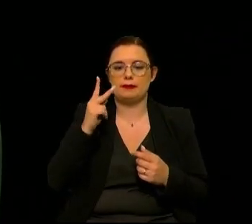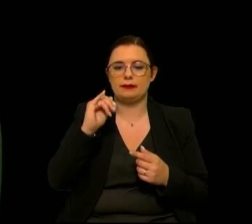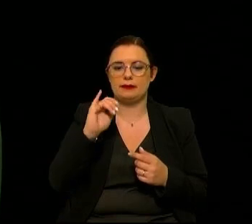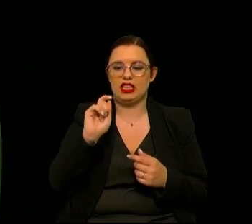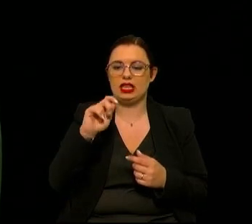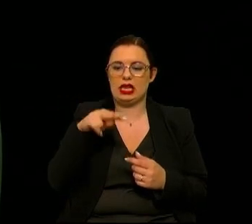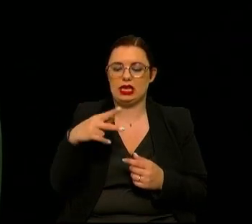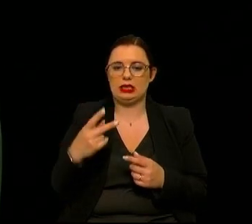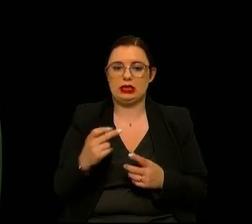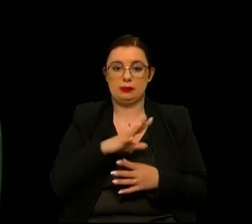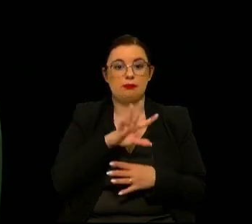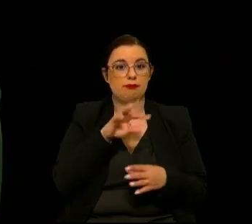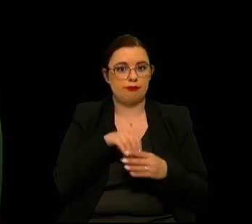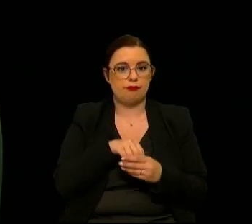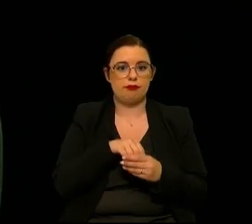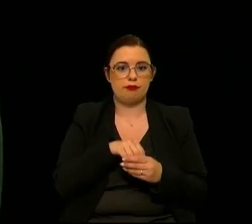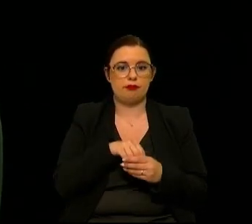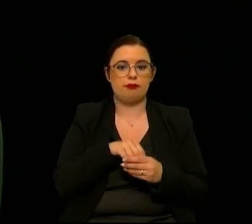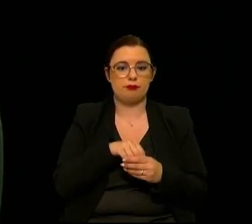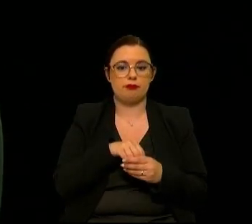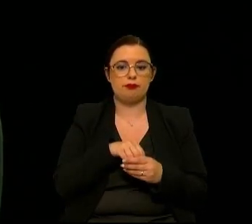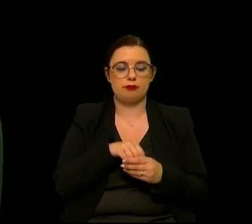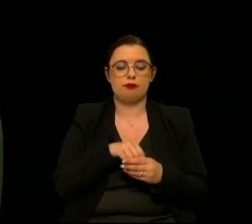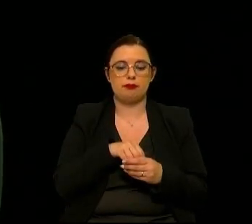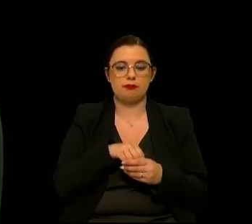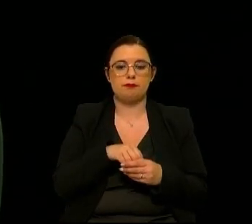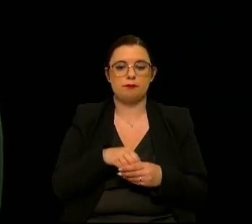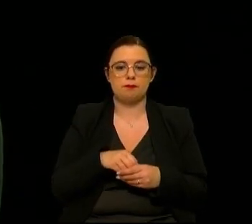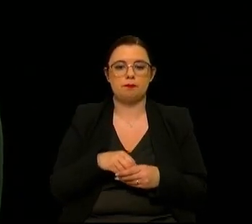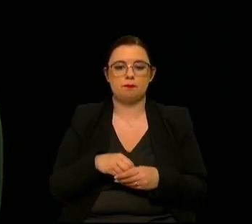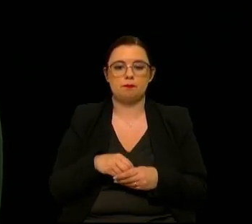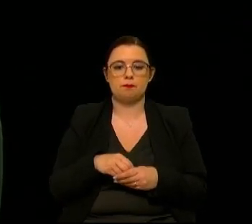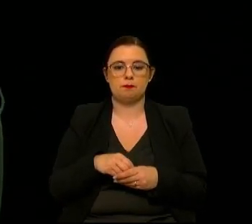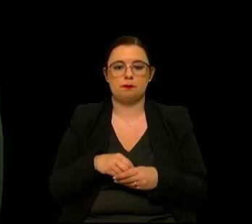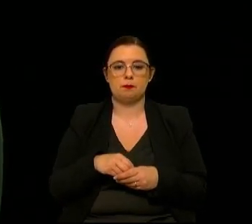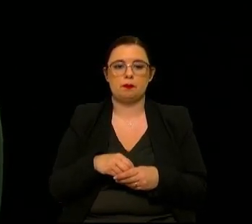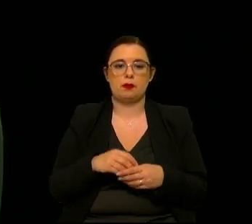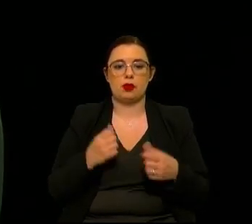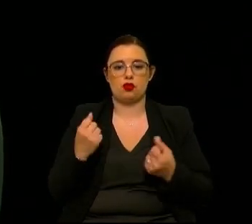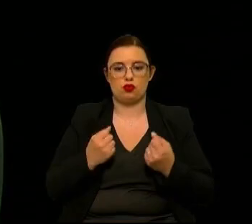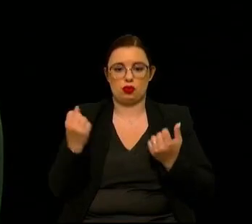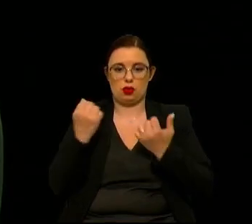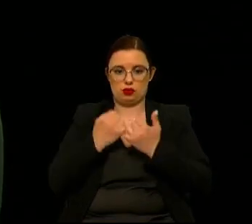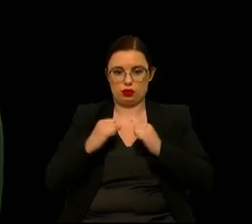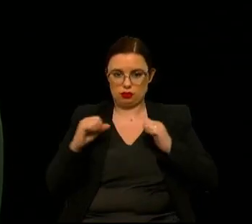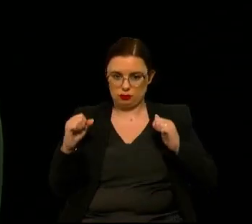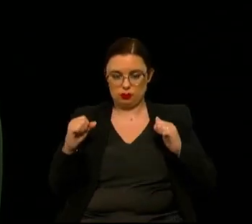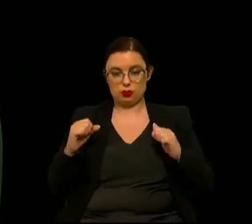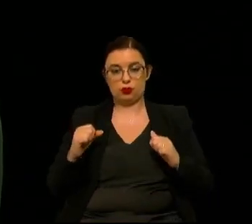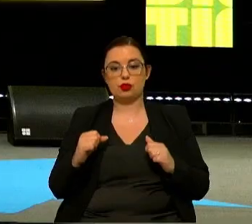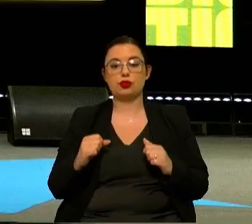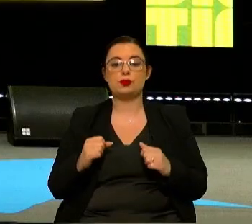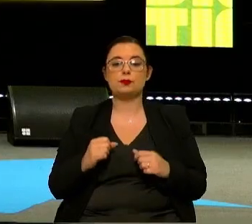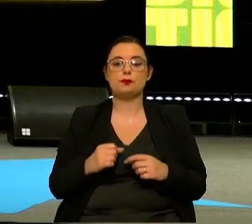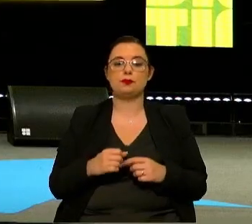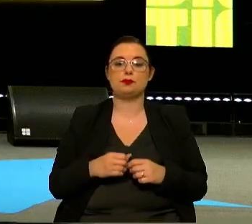incluir nesta convenção esta amenda a questão dos veículos autónomos autoautomatizados